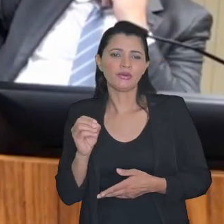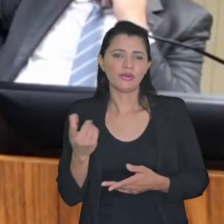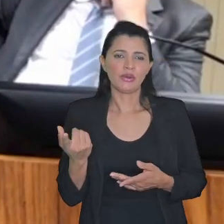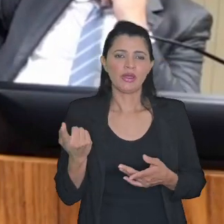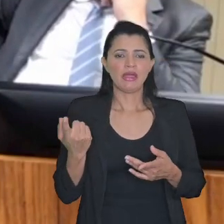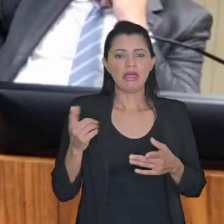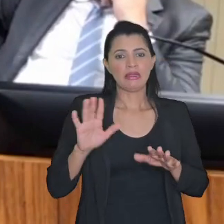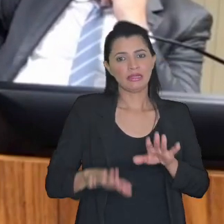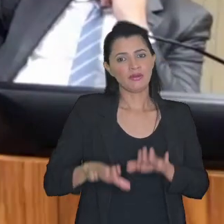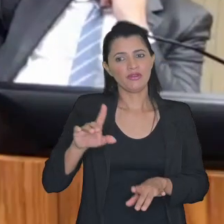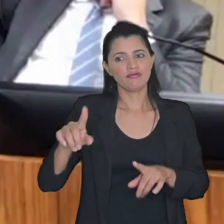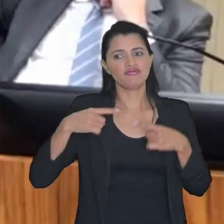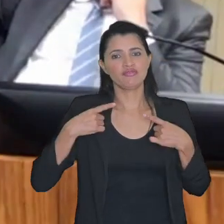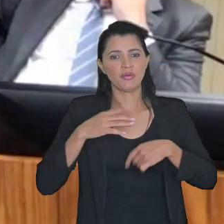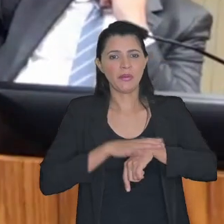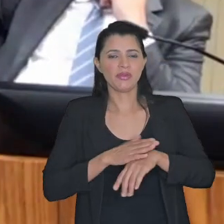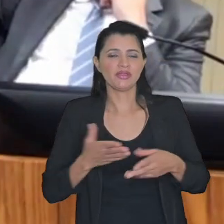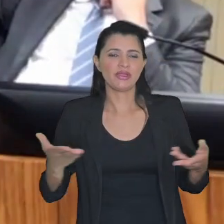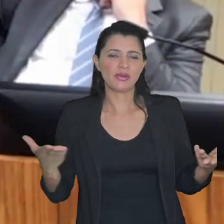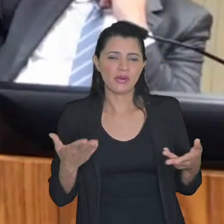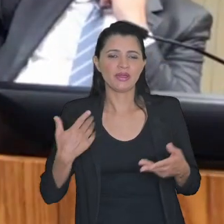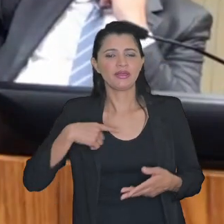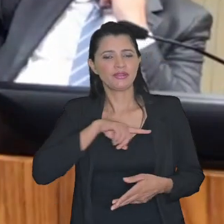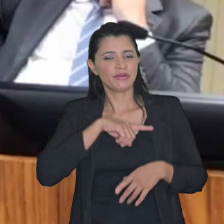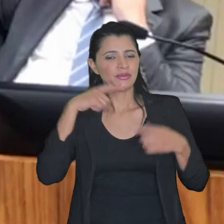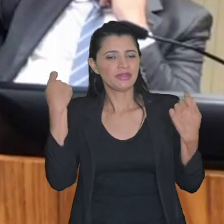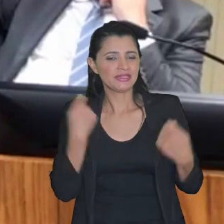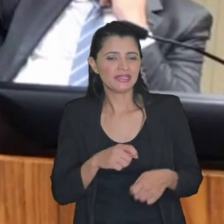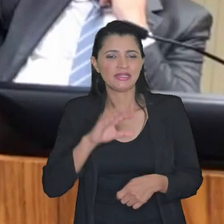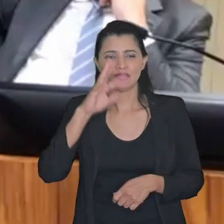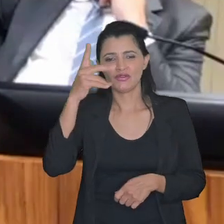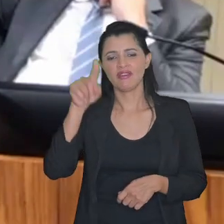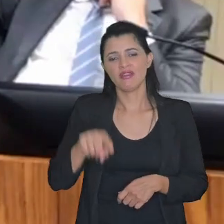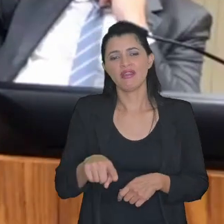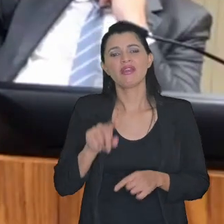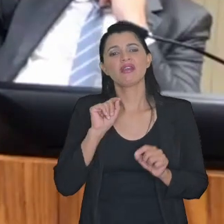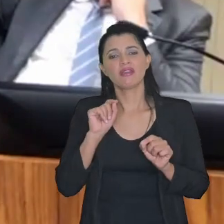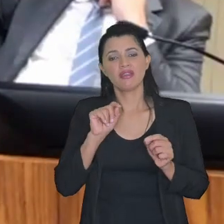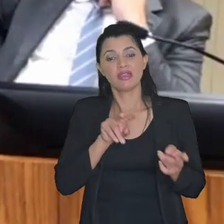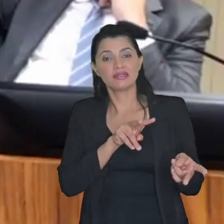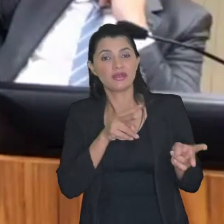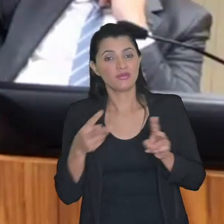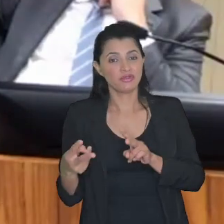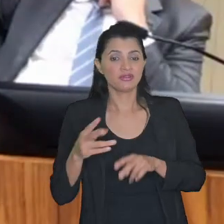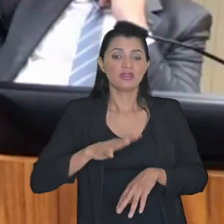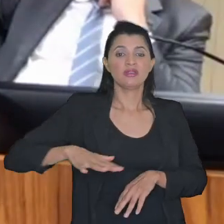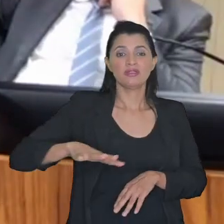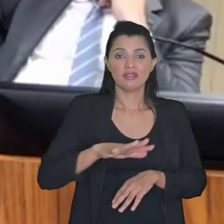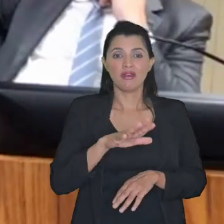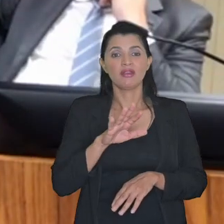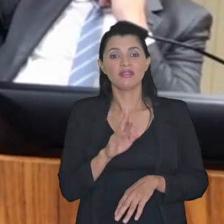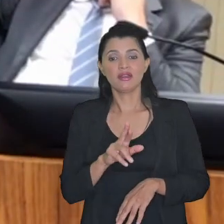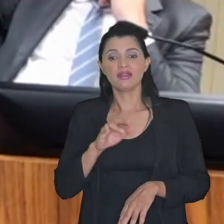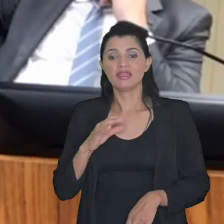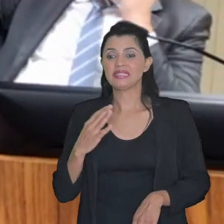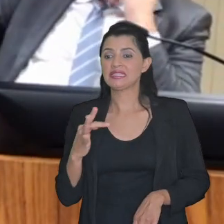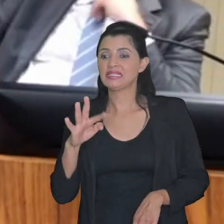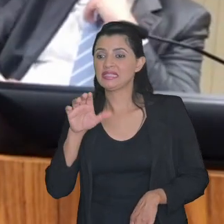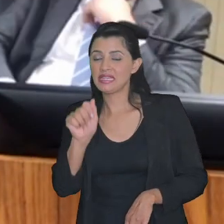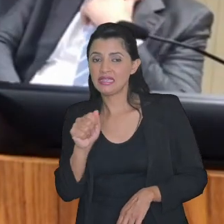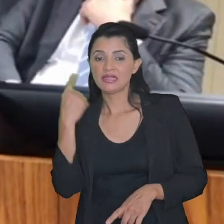o desafio do momento que nós precisamos resolver é justamente a transação no âmbito da Receita